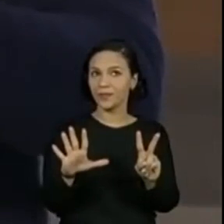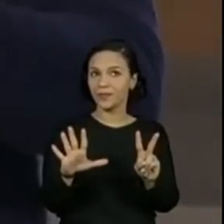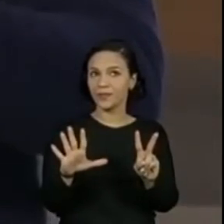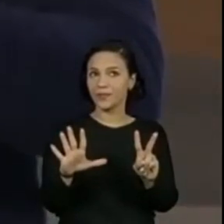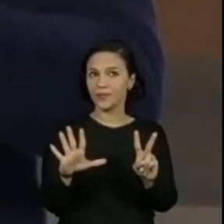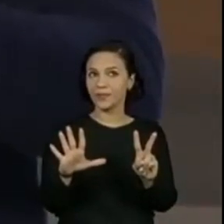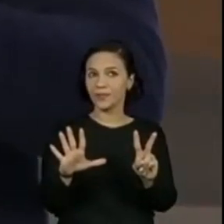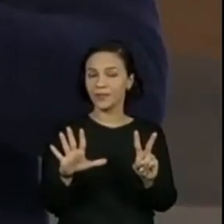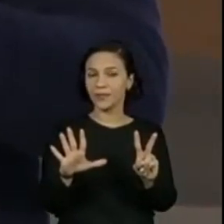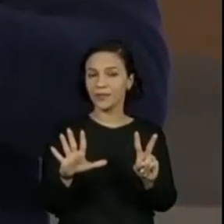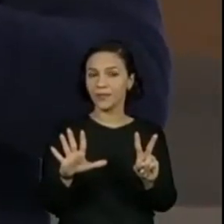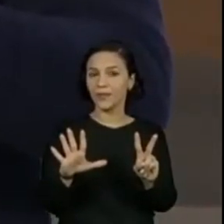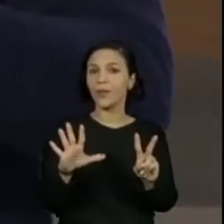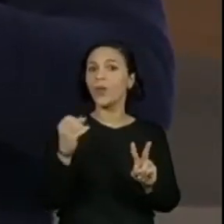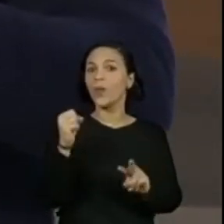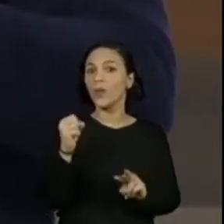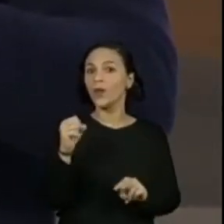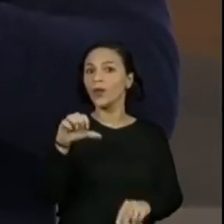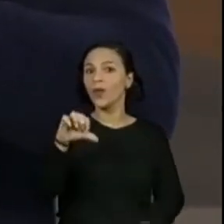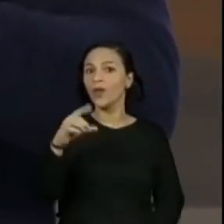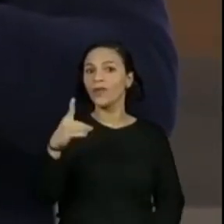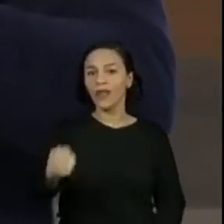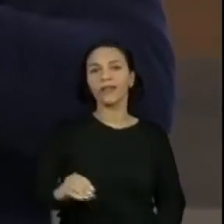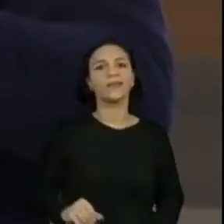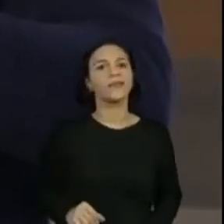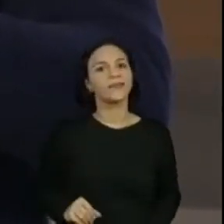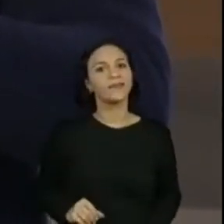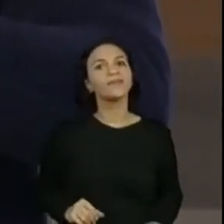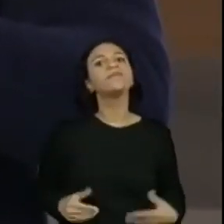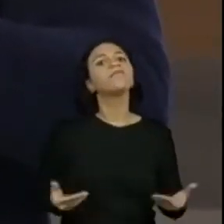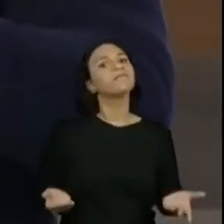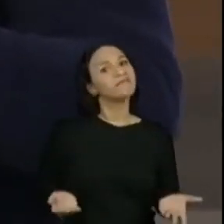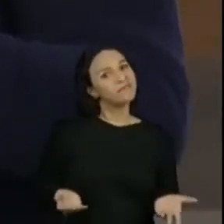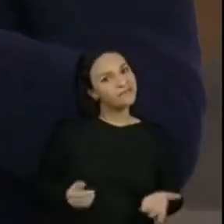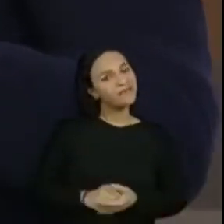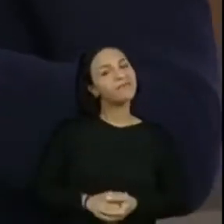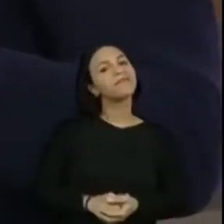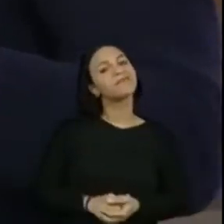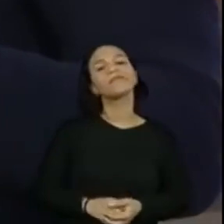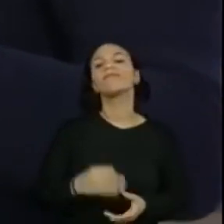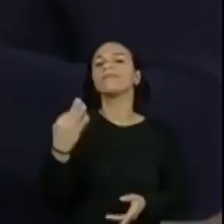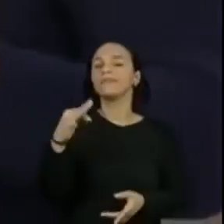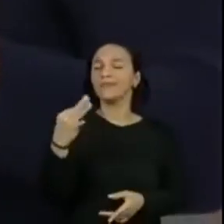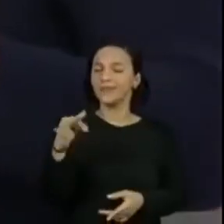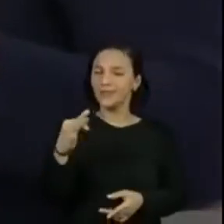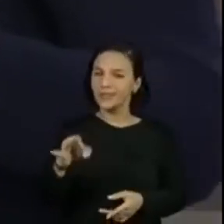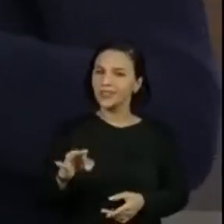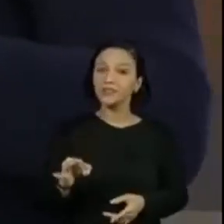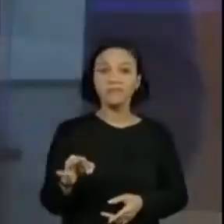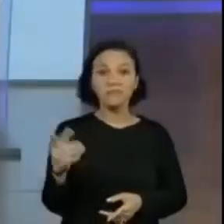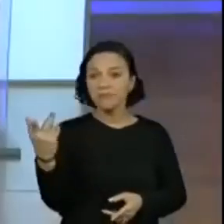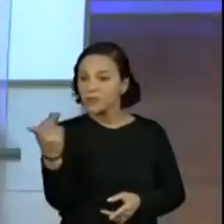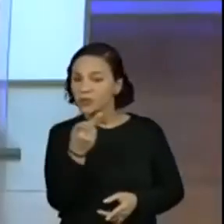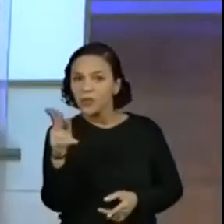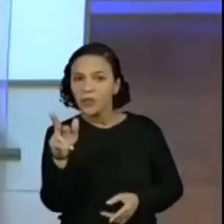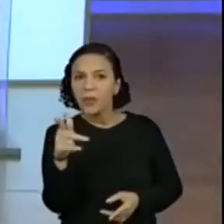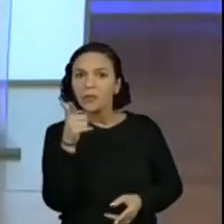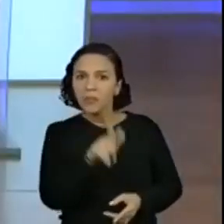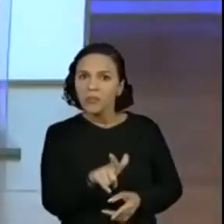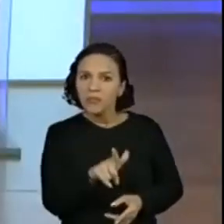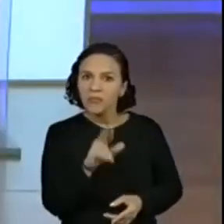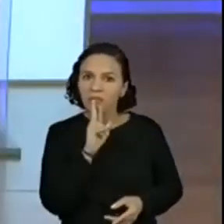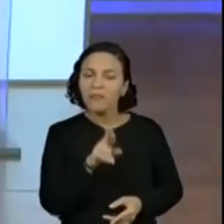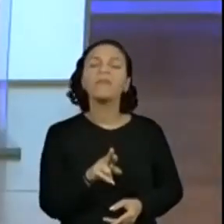7 mais 1, 2, 3. Também deu 10. Então, está certo também. Está certo, ele acertou. E